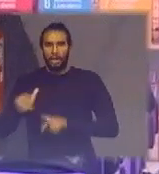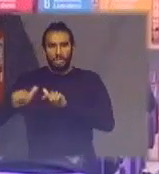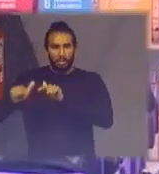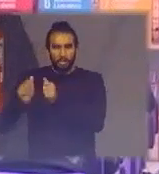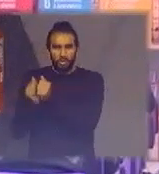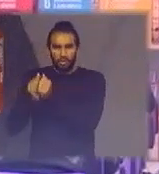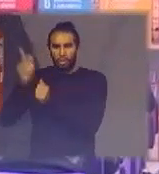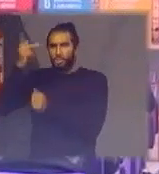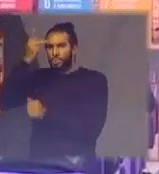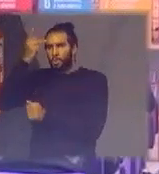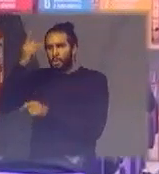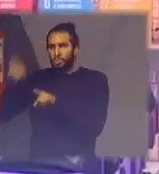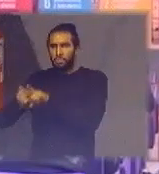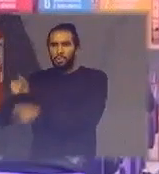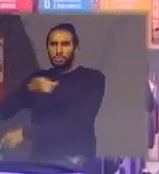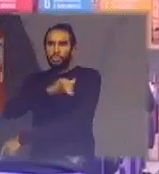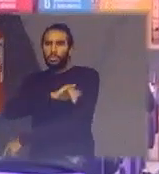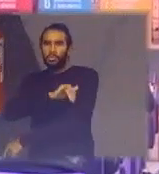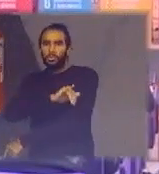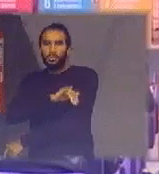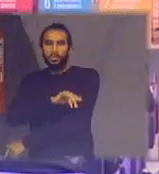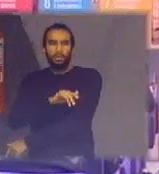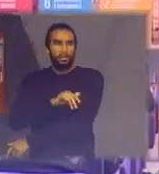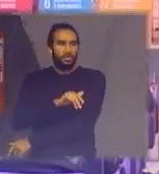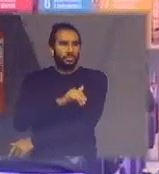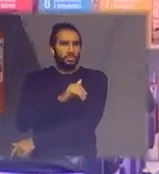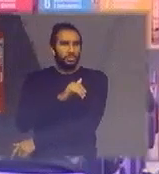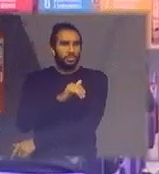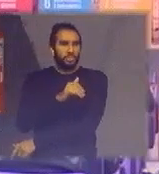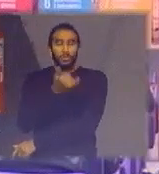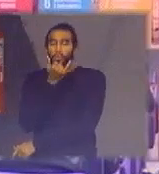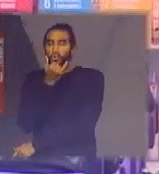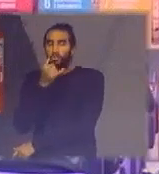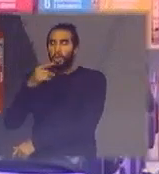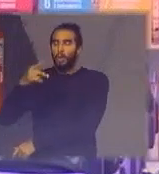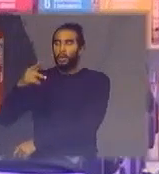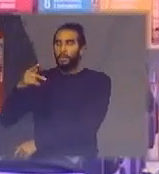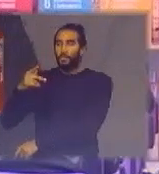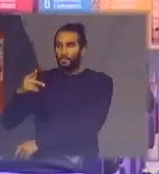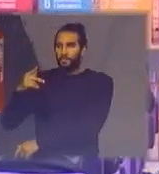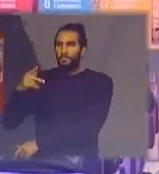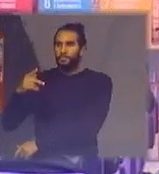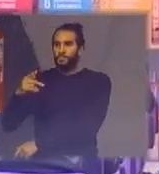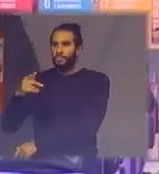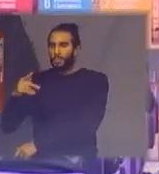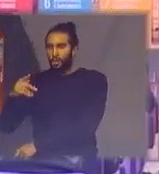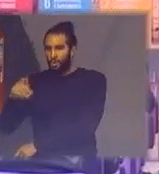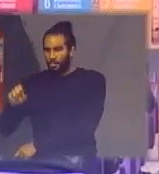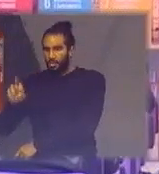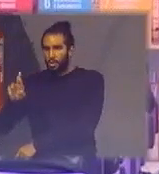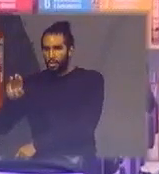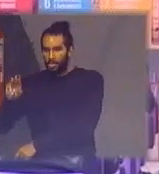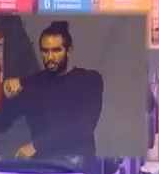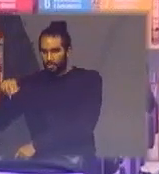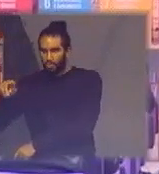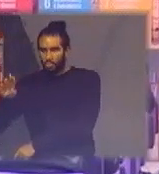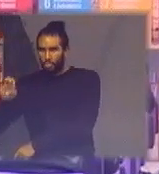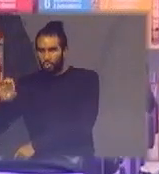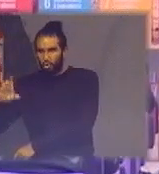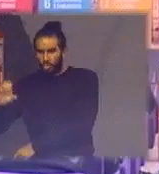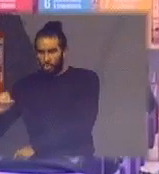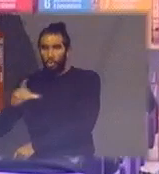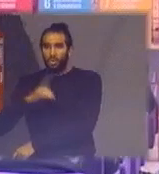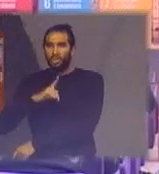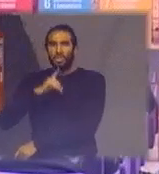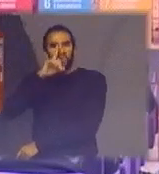São Paulo no Rio de Janeiro pouco no Rio muito em Pernambuco em São Paulo e há risco fato